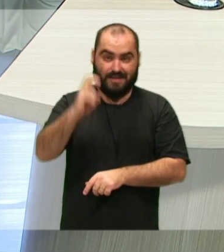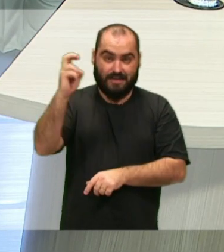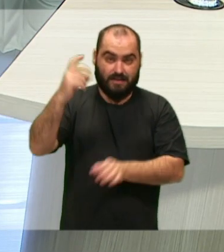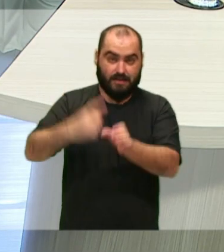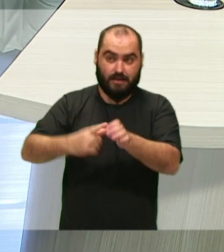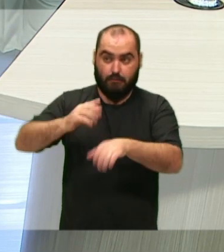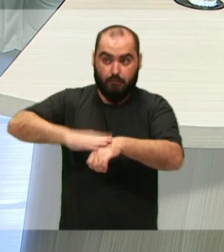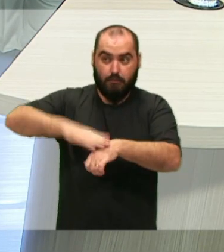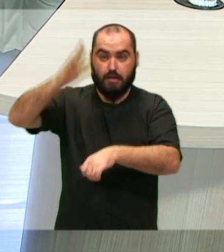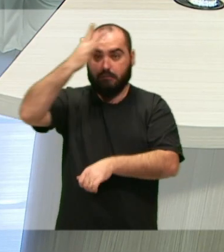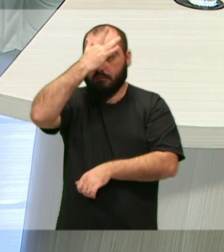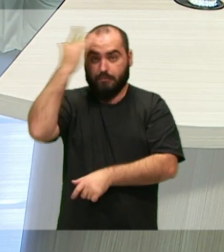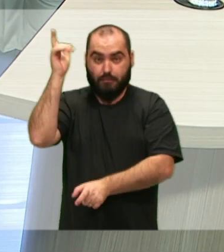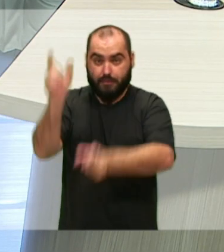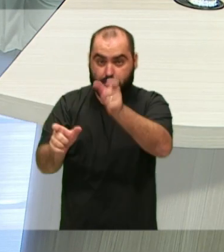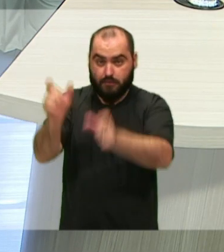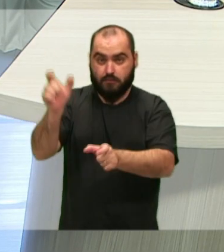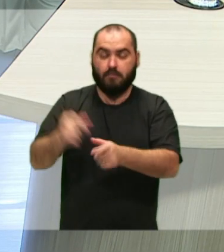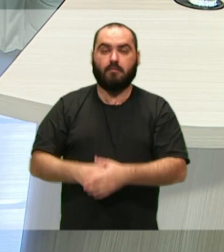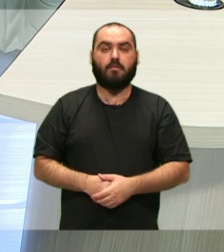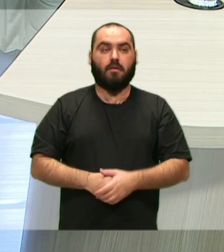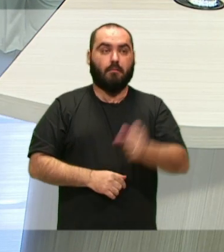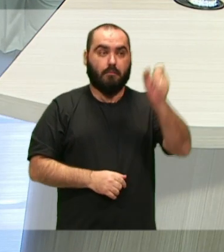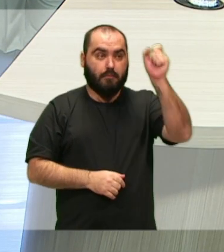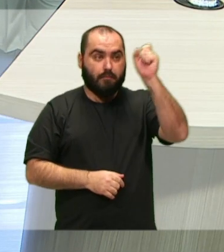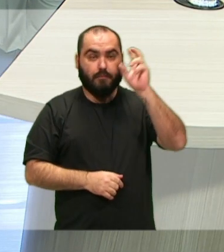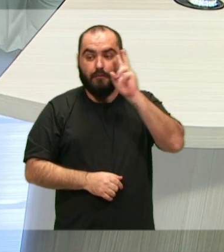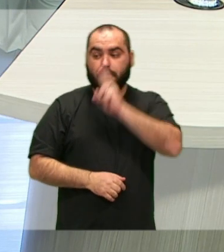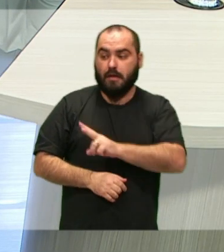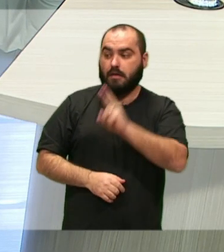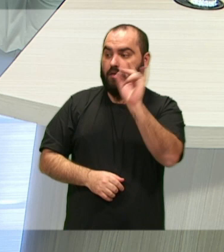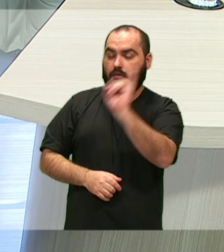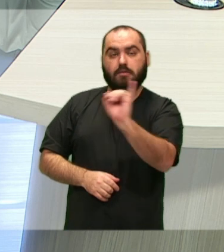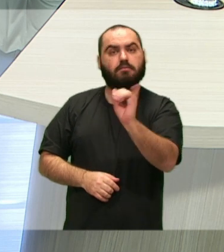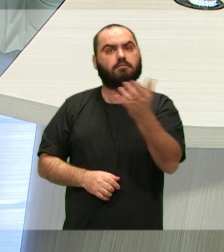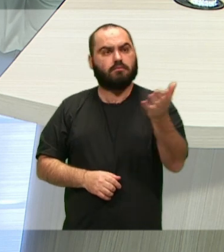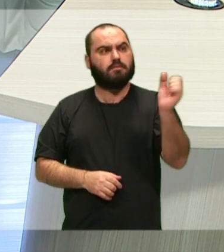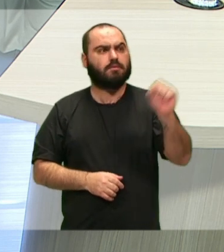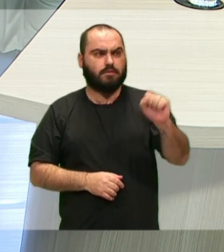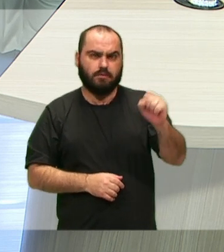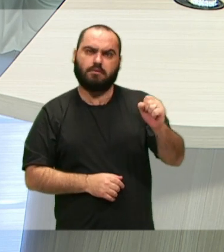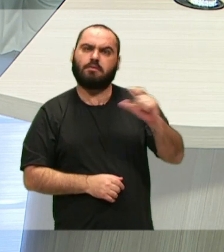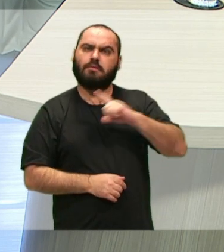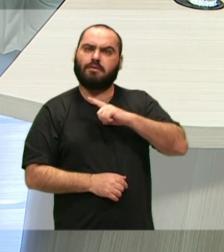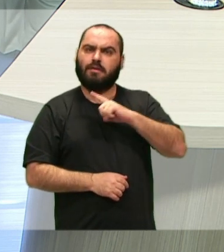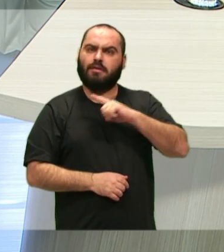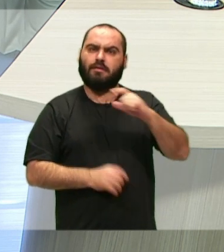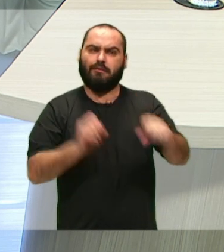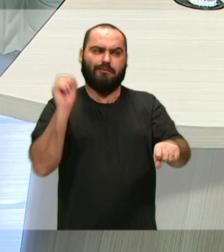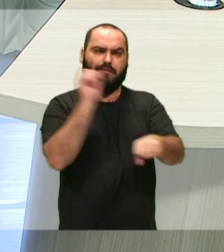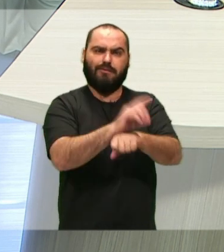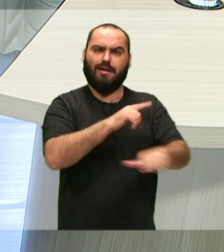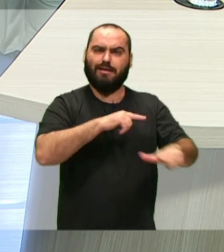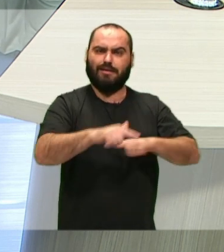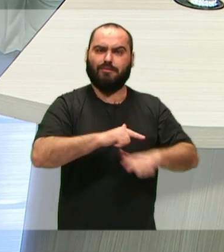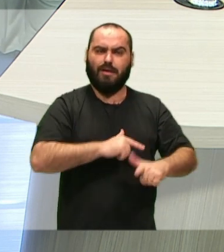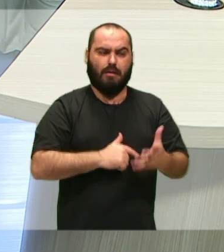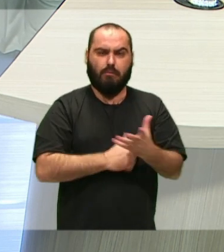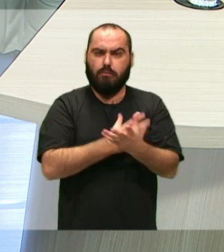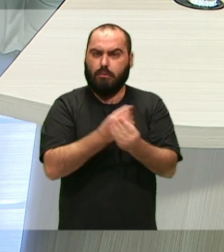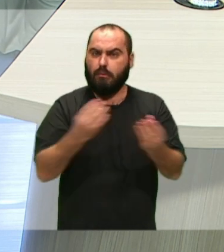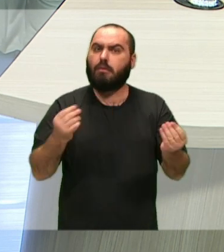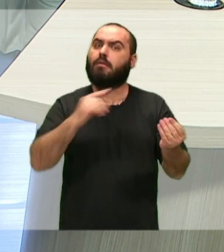o Brasil olha para Itajaí de uma forma pujante. É uma cidade com pleno emprego, então isso por si só atrai novos moradores.